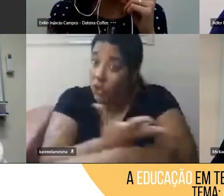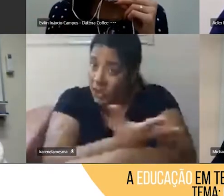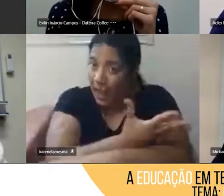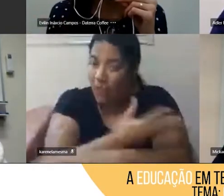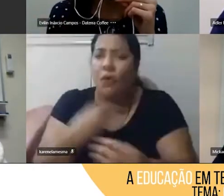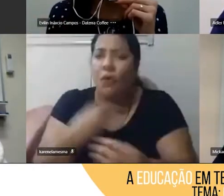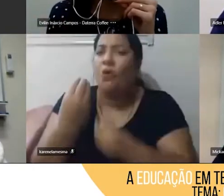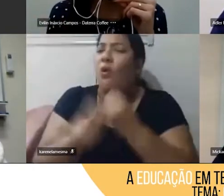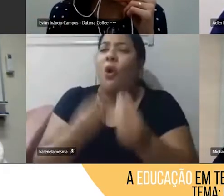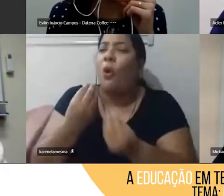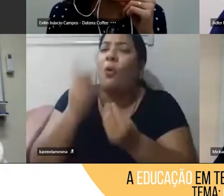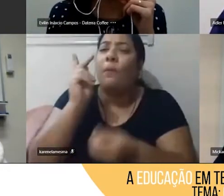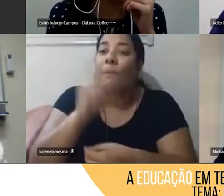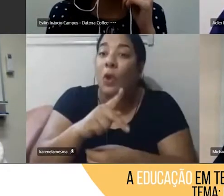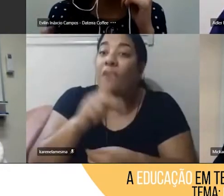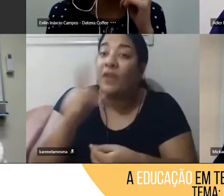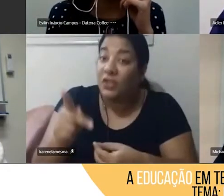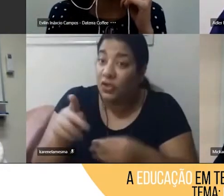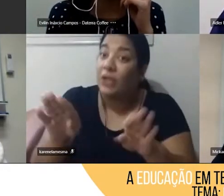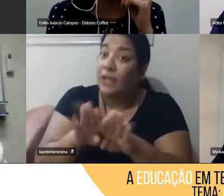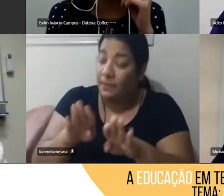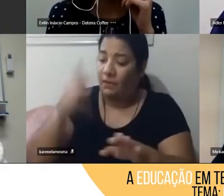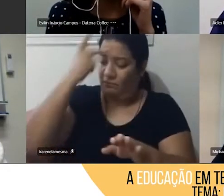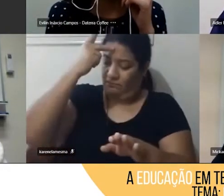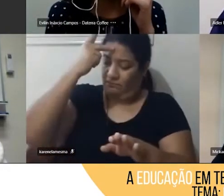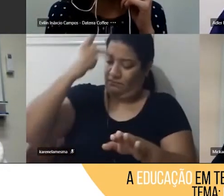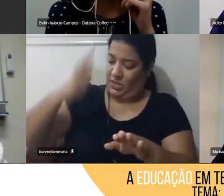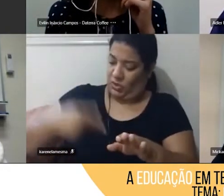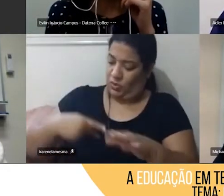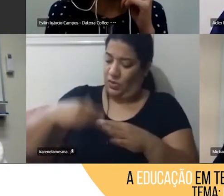autodesenvolvimento em relação a essas habilidades,